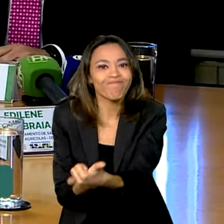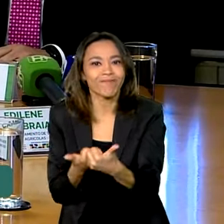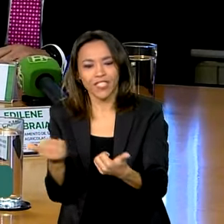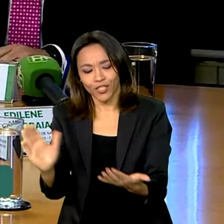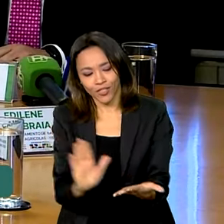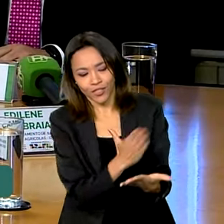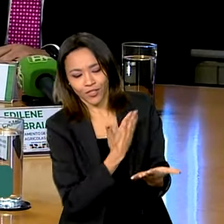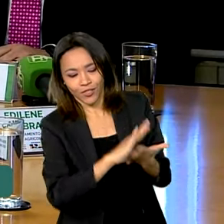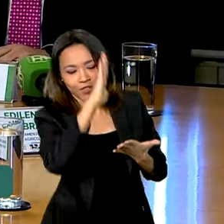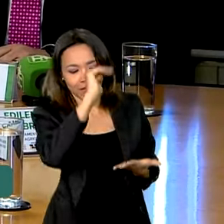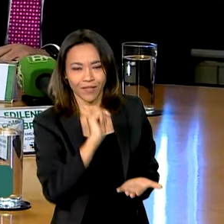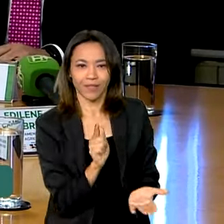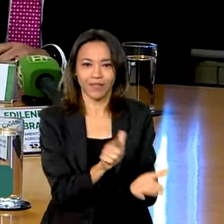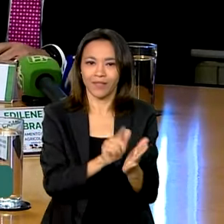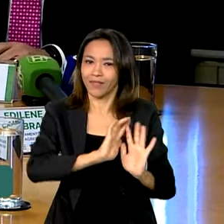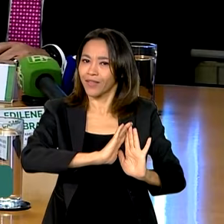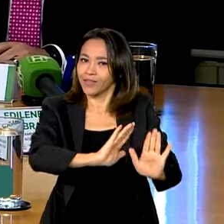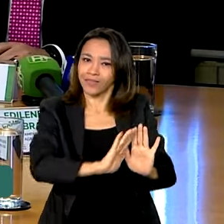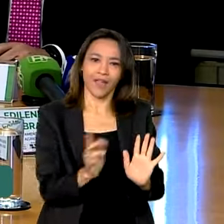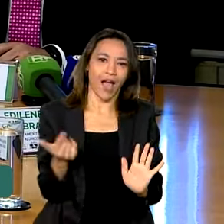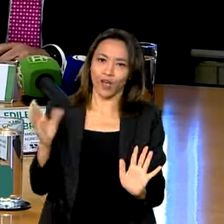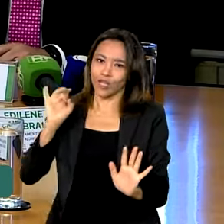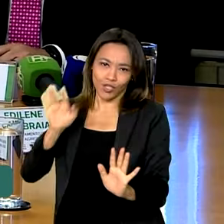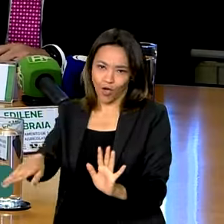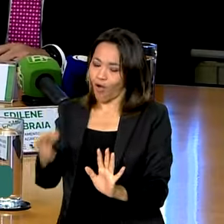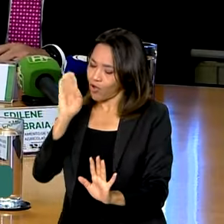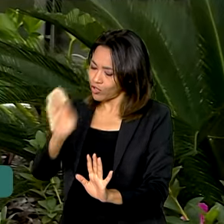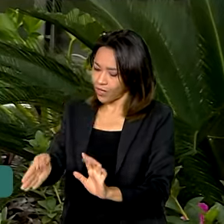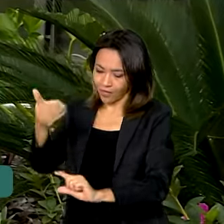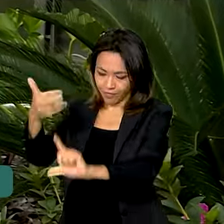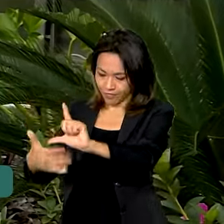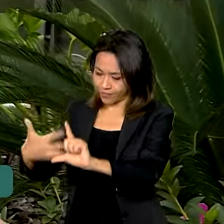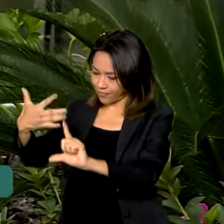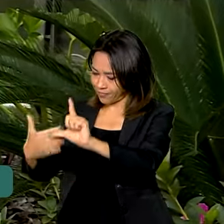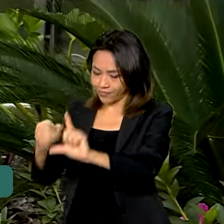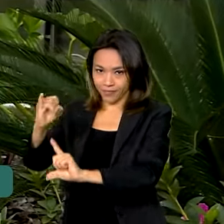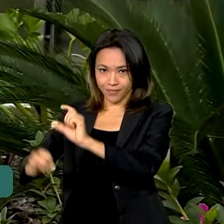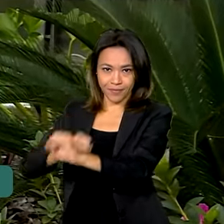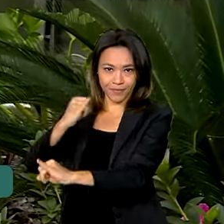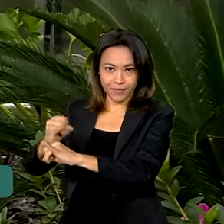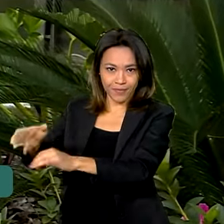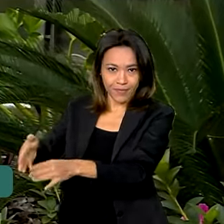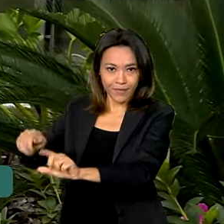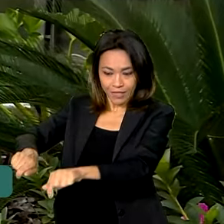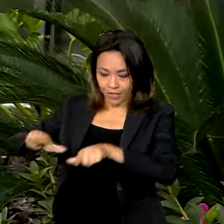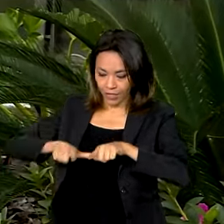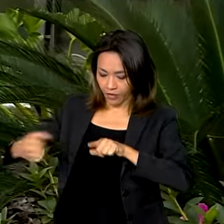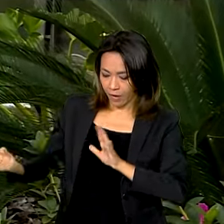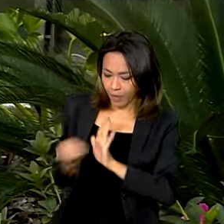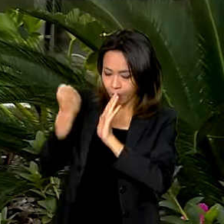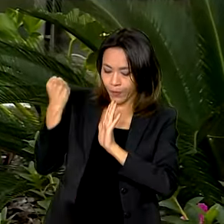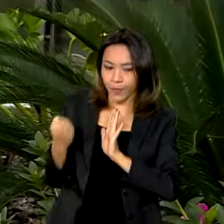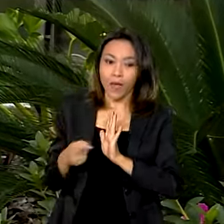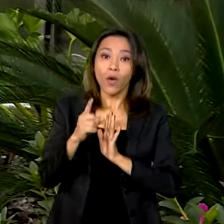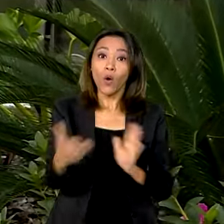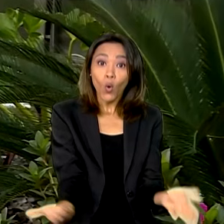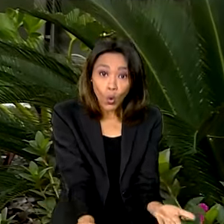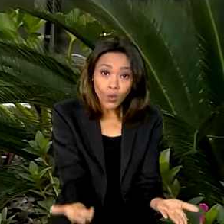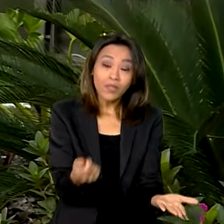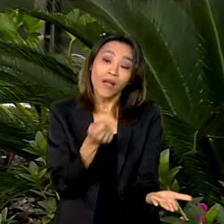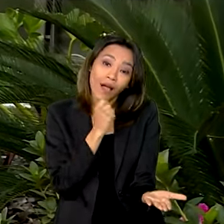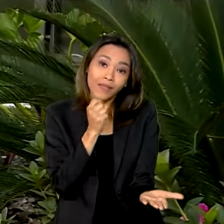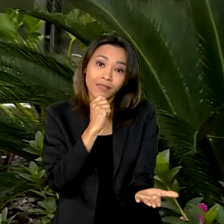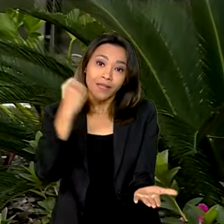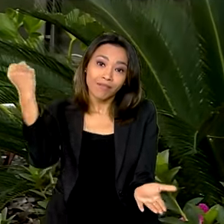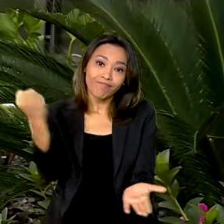físico e o físico fica com contingência. Agora é só a via eletrônica que serve. Hoje, os certificados são emitidos em papel no país de